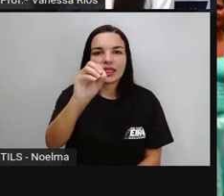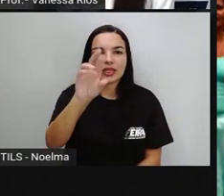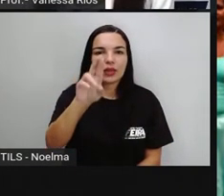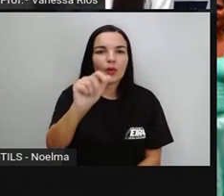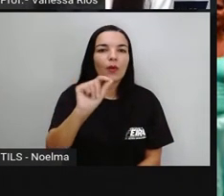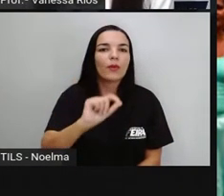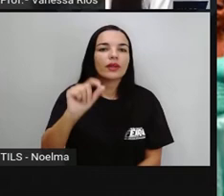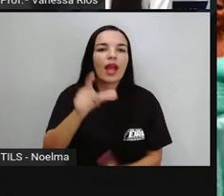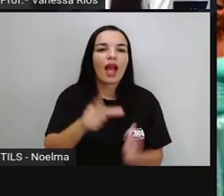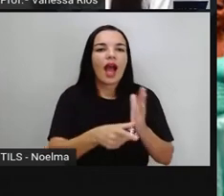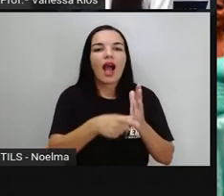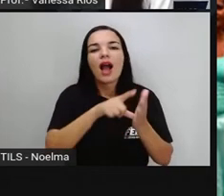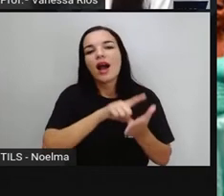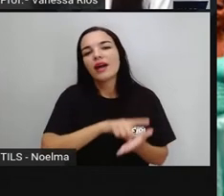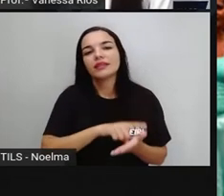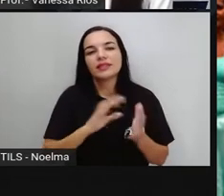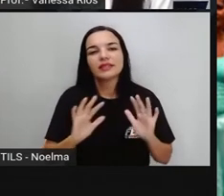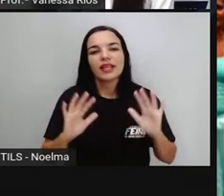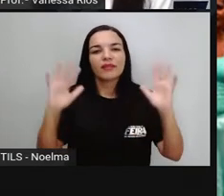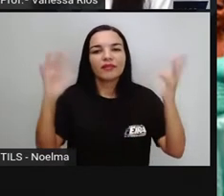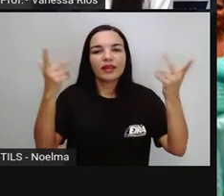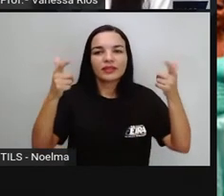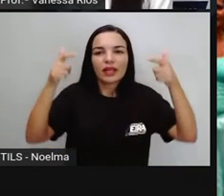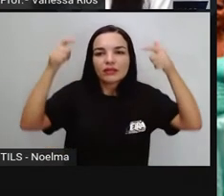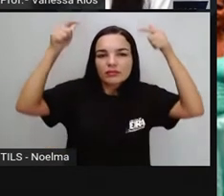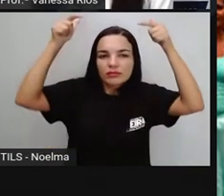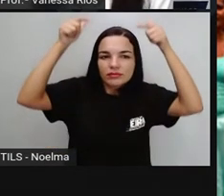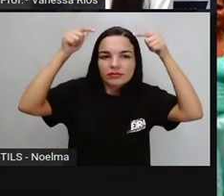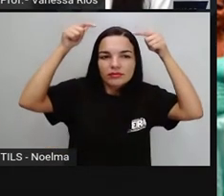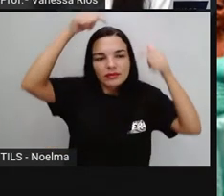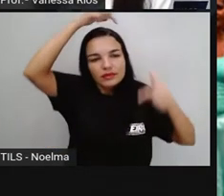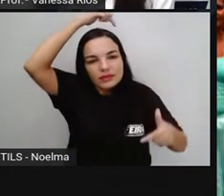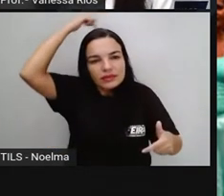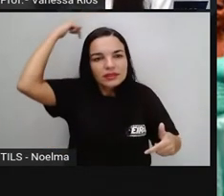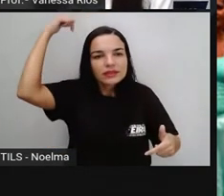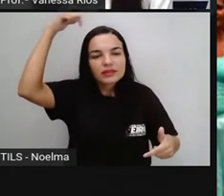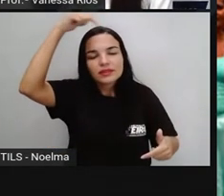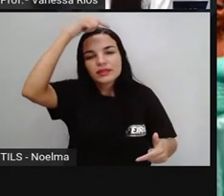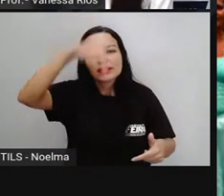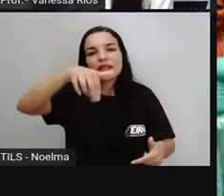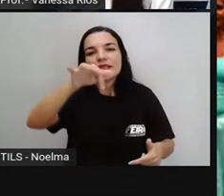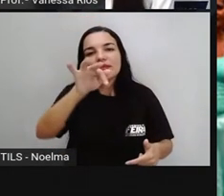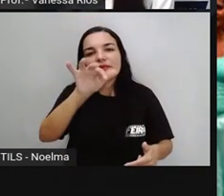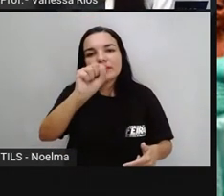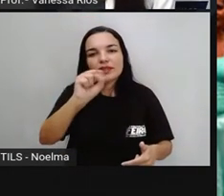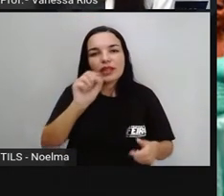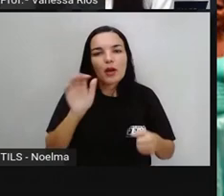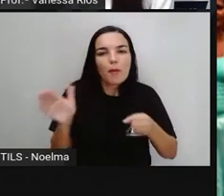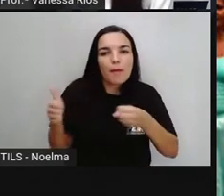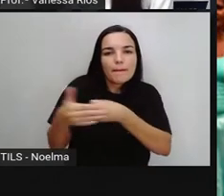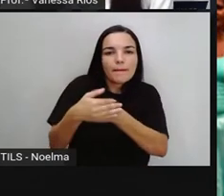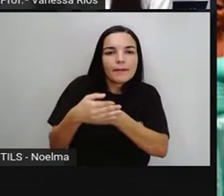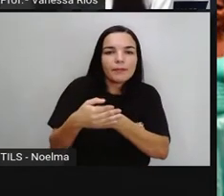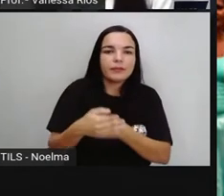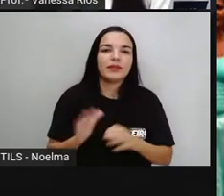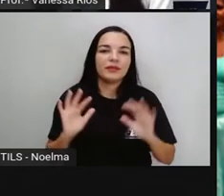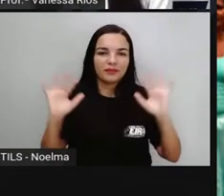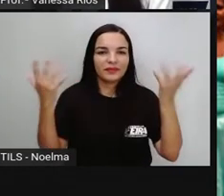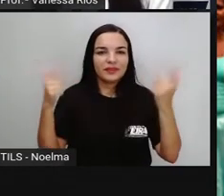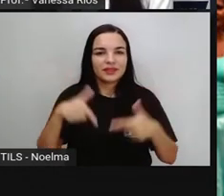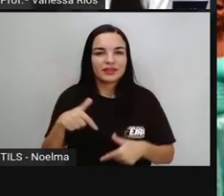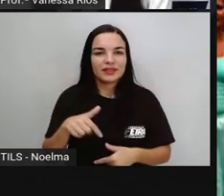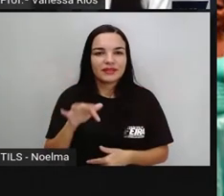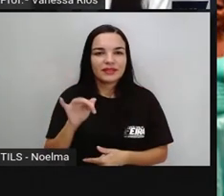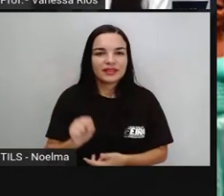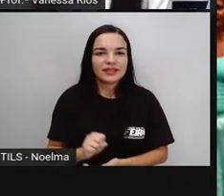padroeira da cidade, que também se destaca aí como manifestação cultural, manifestação festiva da cidade